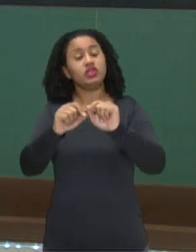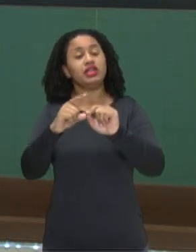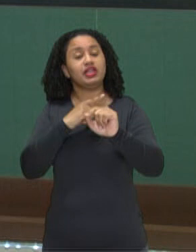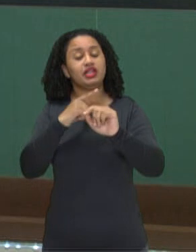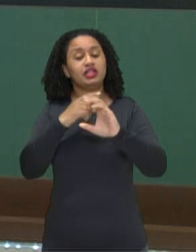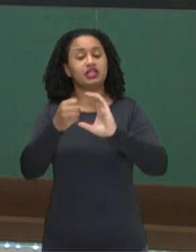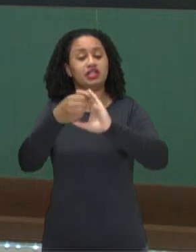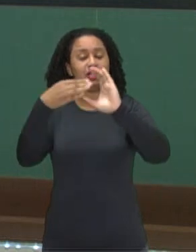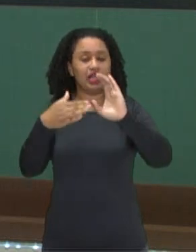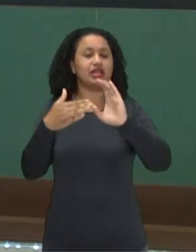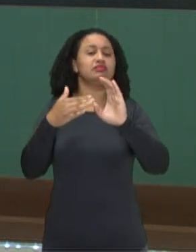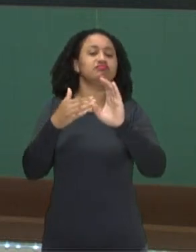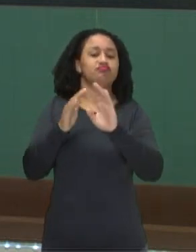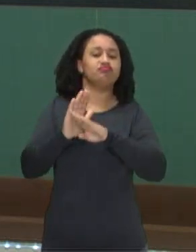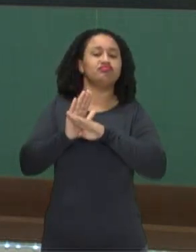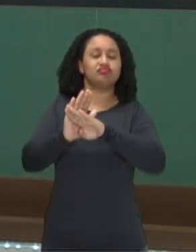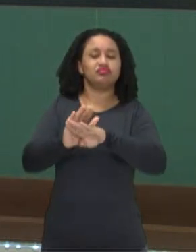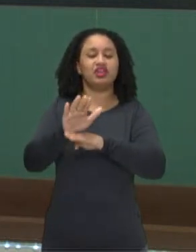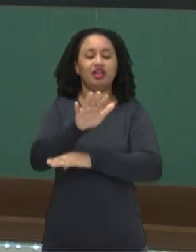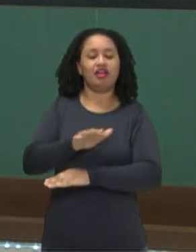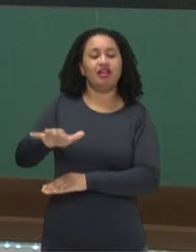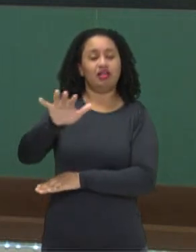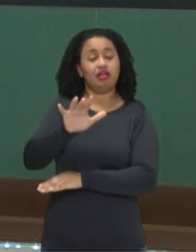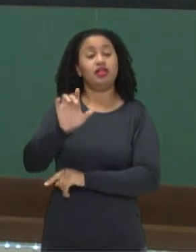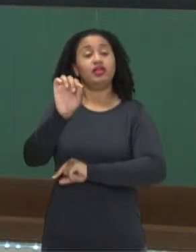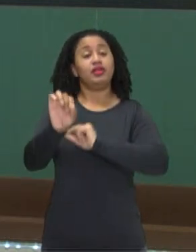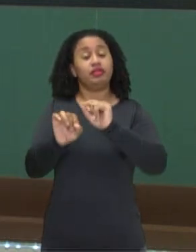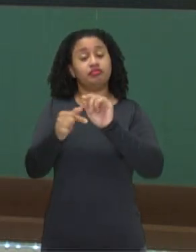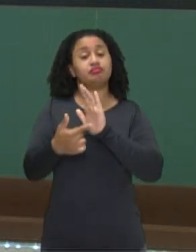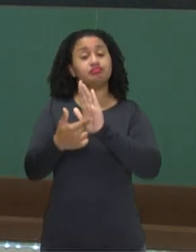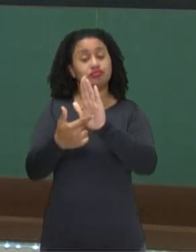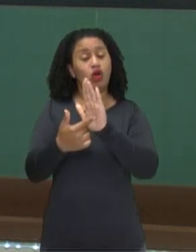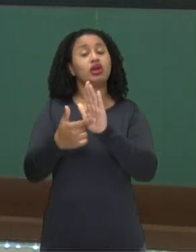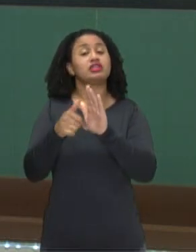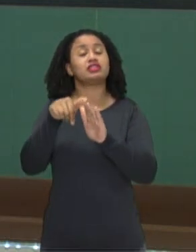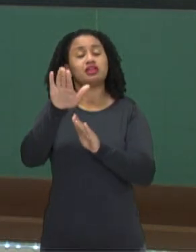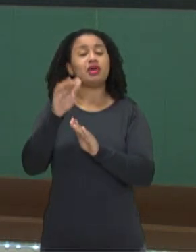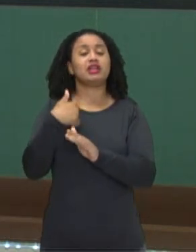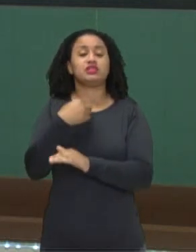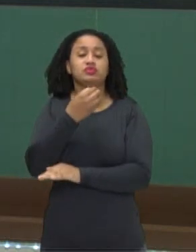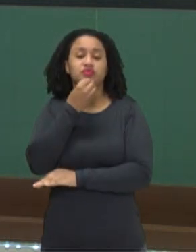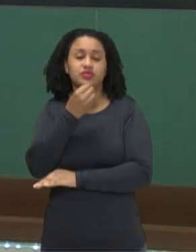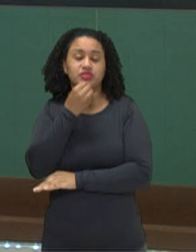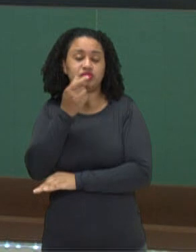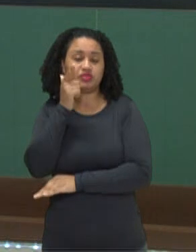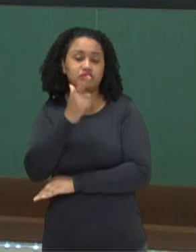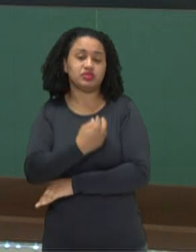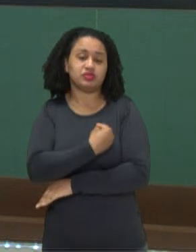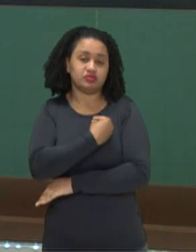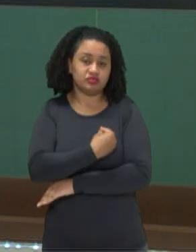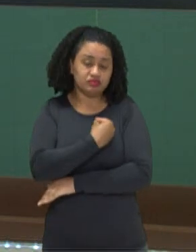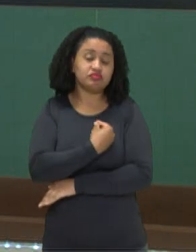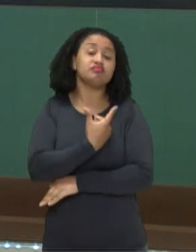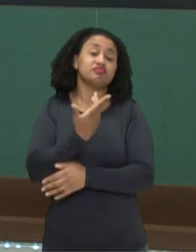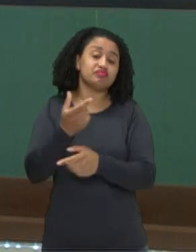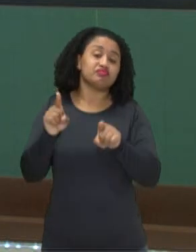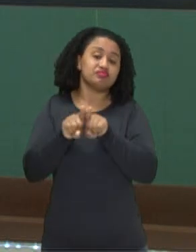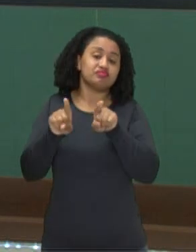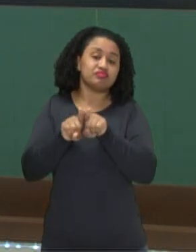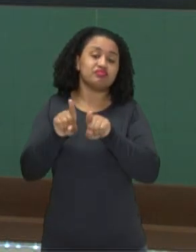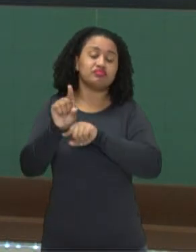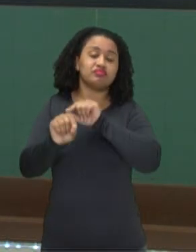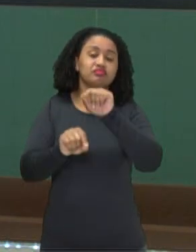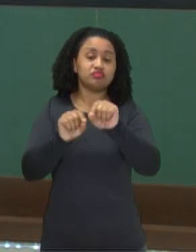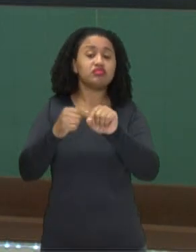características mais favoráveis ao ambiente, vão apresentar maiores chances de sobrevivência e, consequentemente,